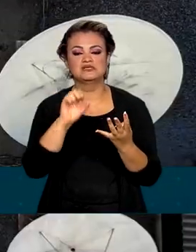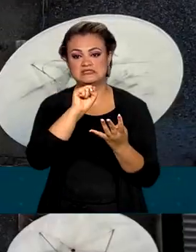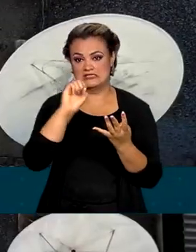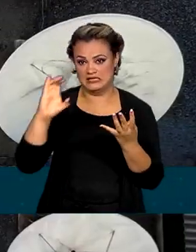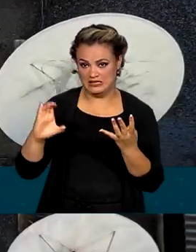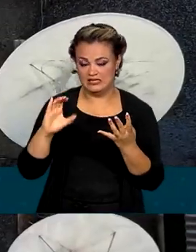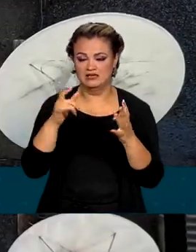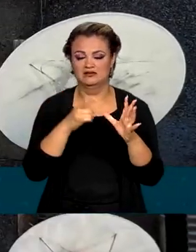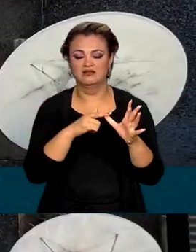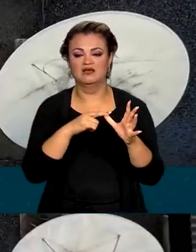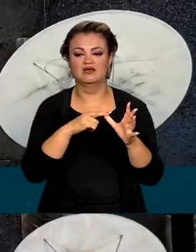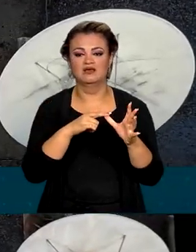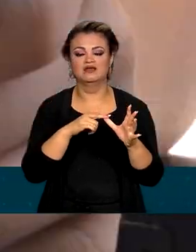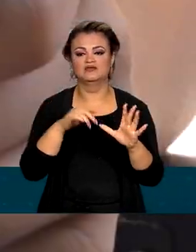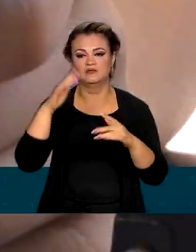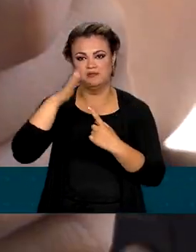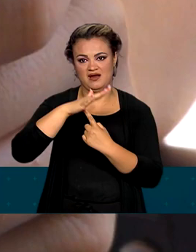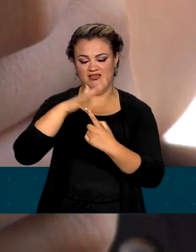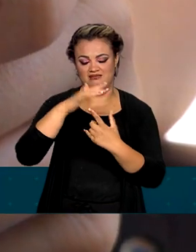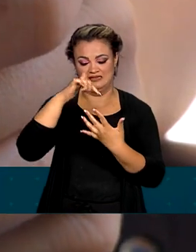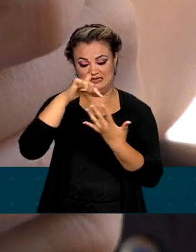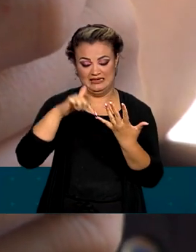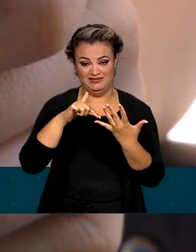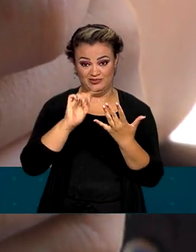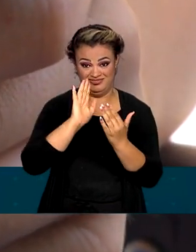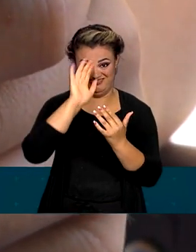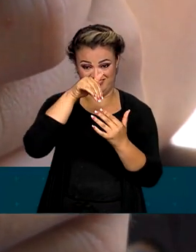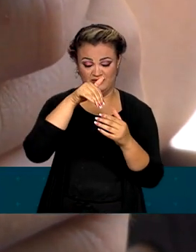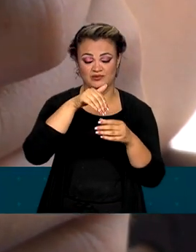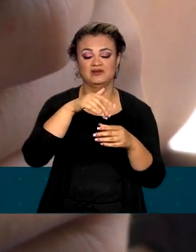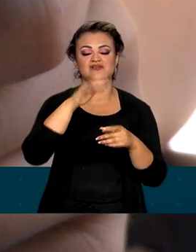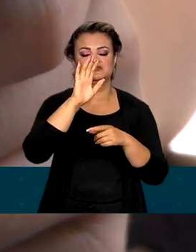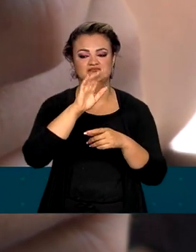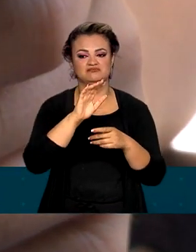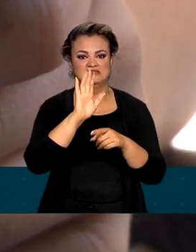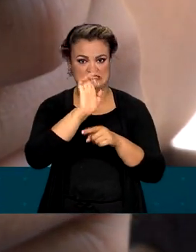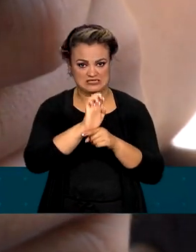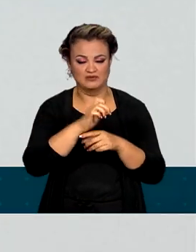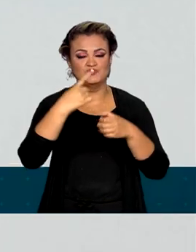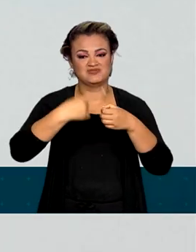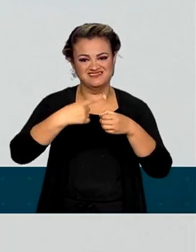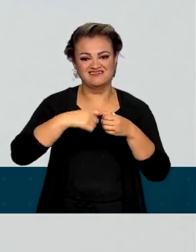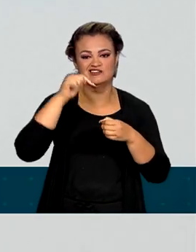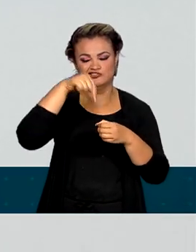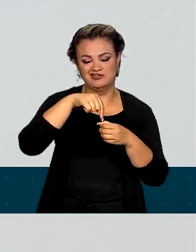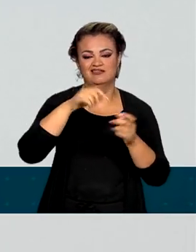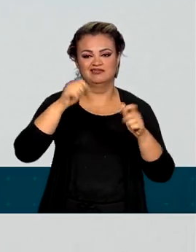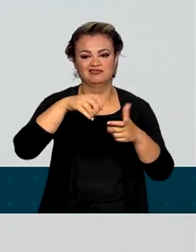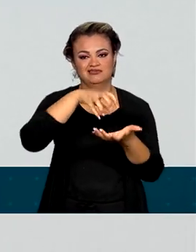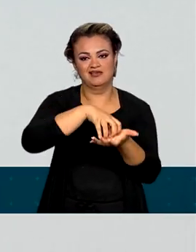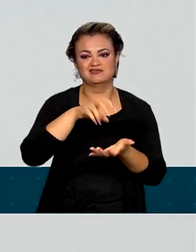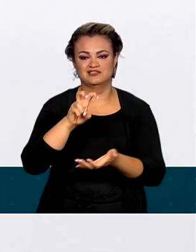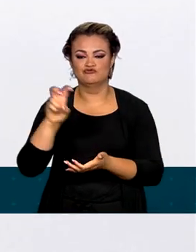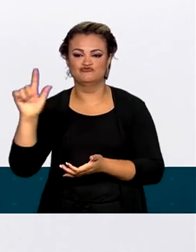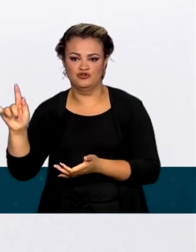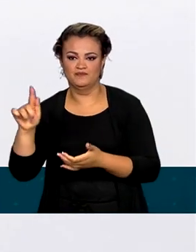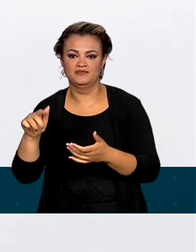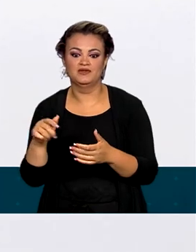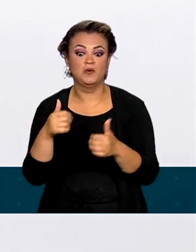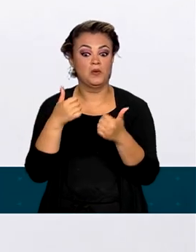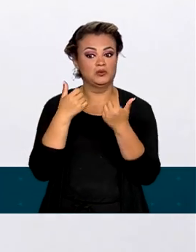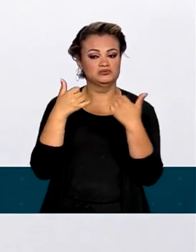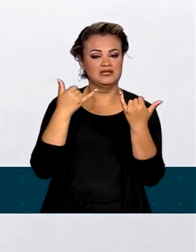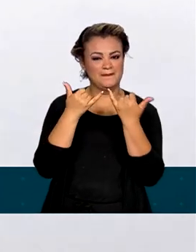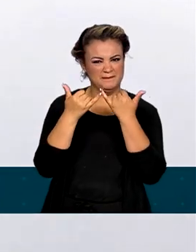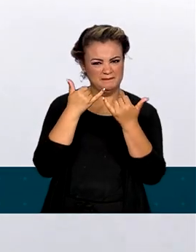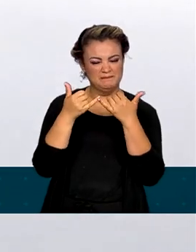Santa Catarina e Londrina, Paraná. Os nove restantes fazem parte de regiões metropolitanas de capitais ou estão próximos